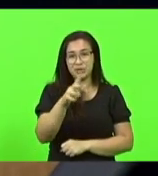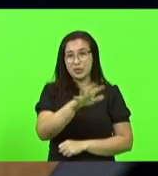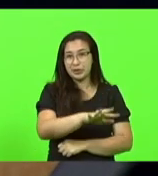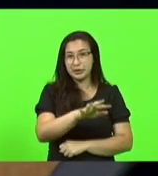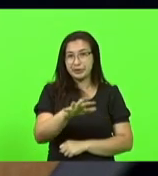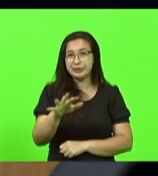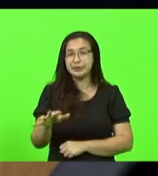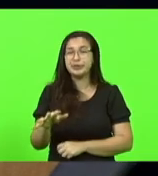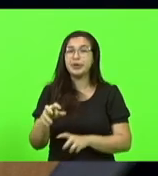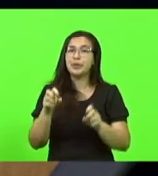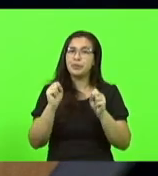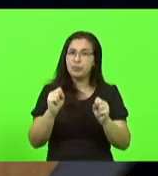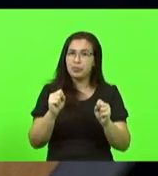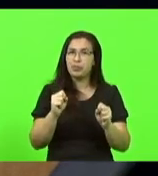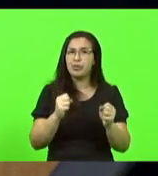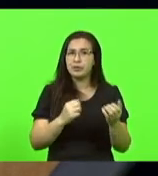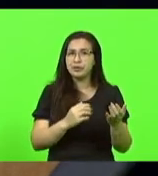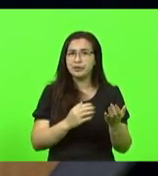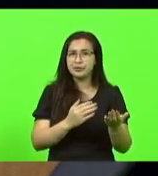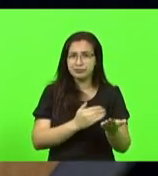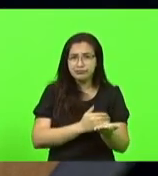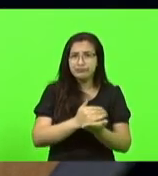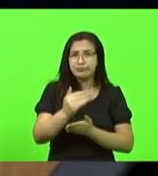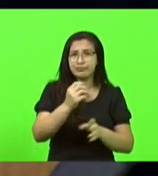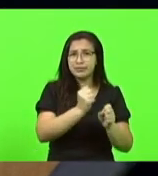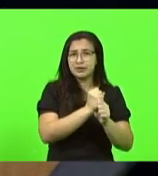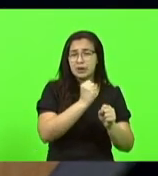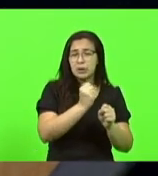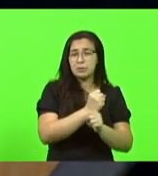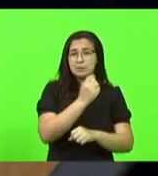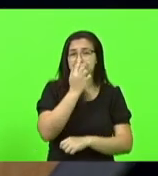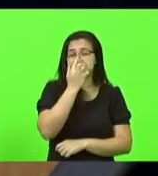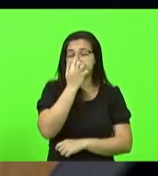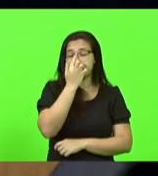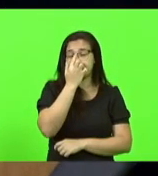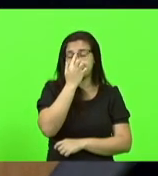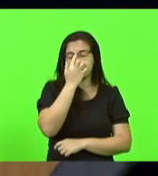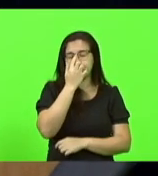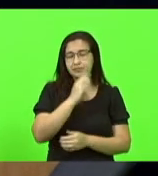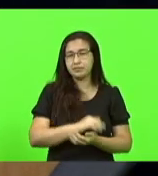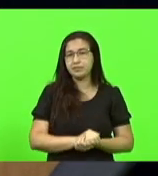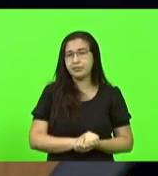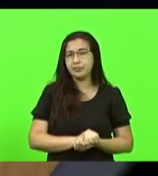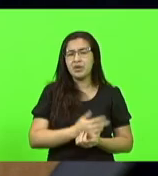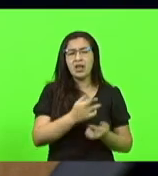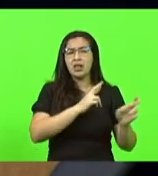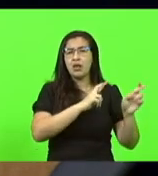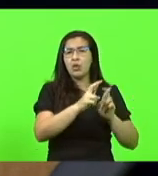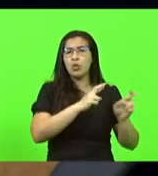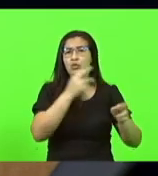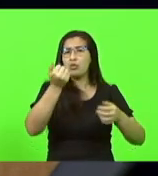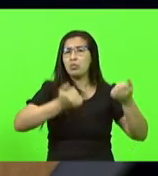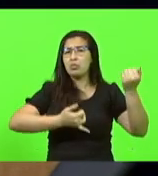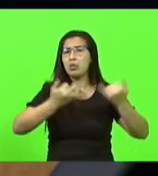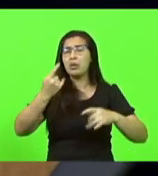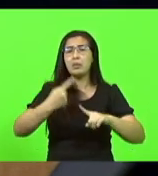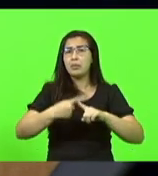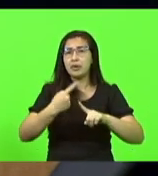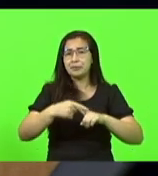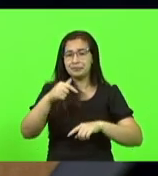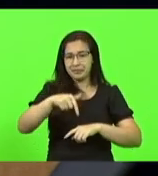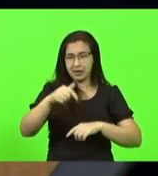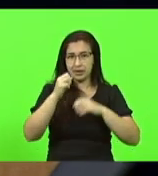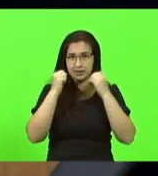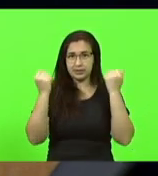possam ser concretizadas. Estou falando, me referindo às rodovias catarinenses, porque aqui estamos no Parlamento catarinense,